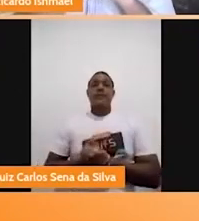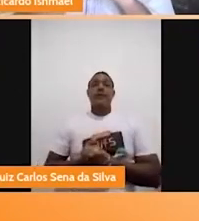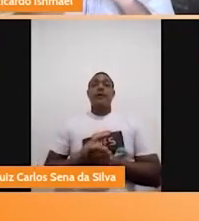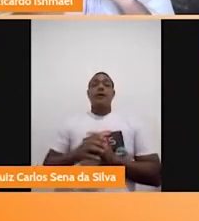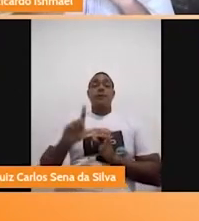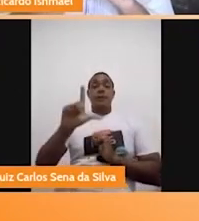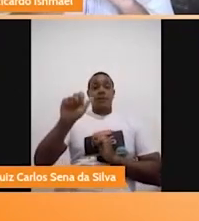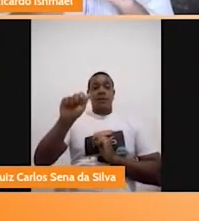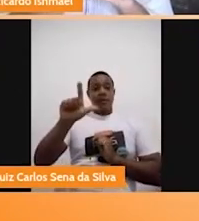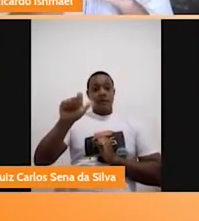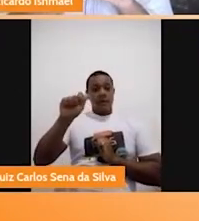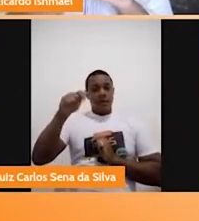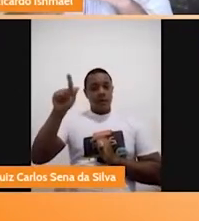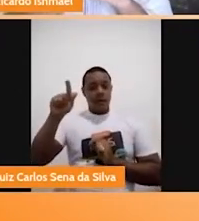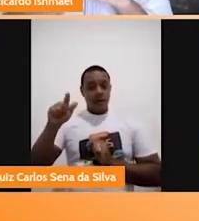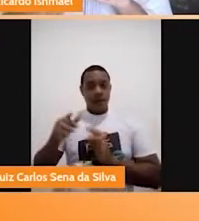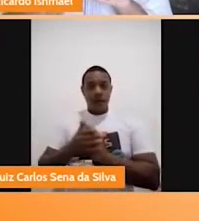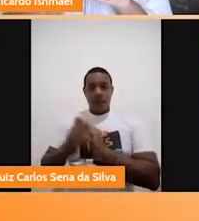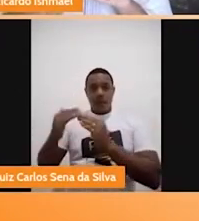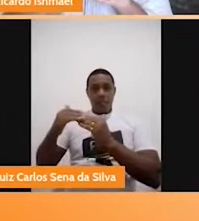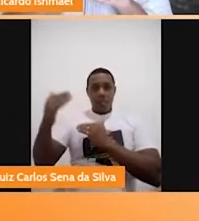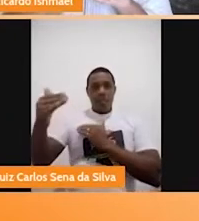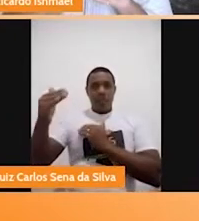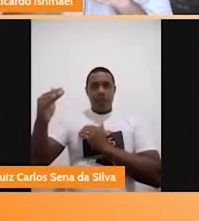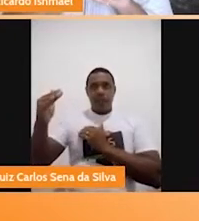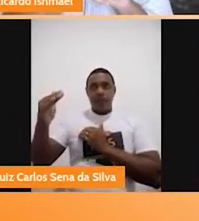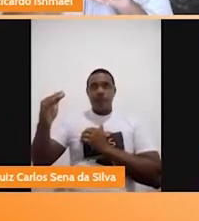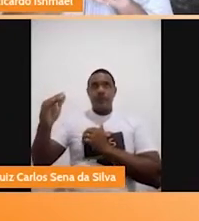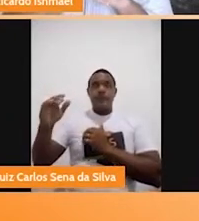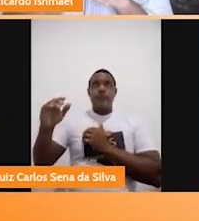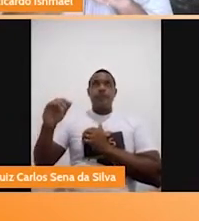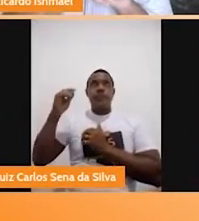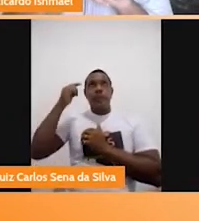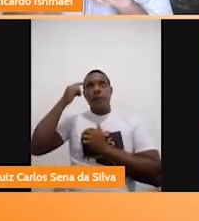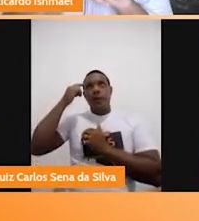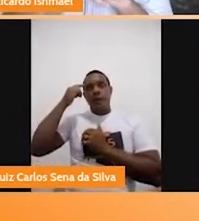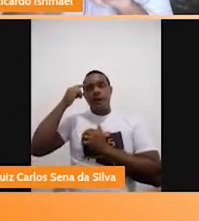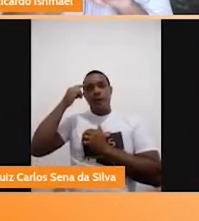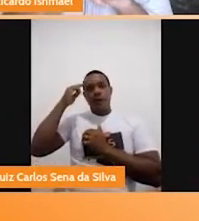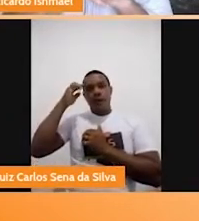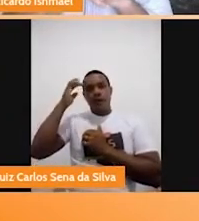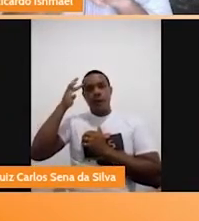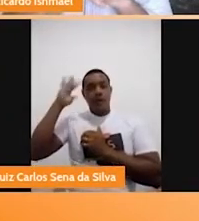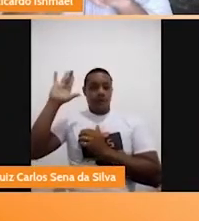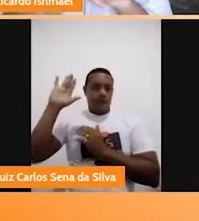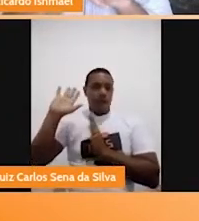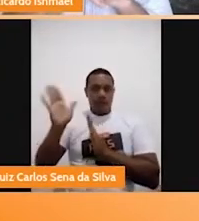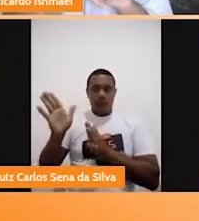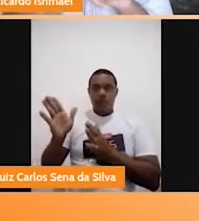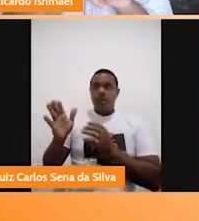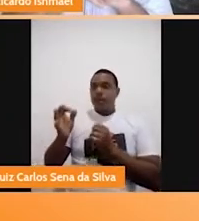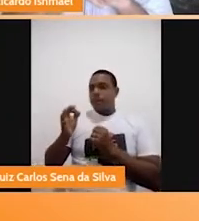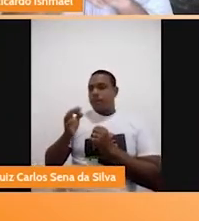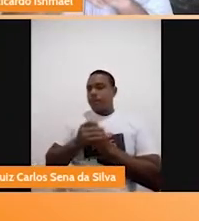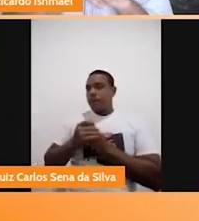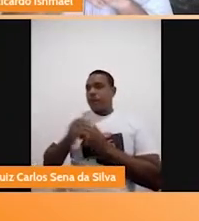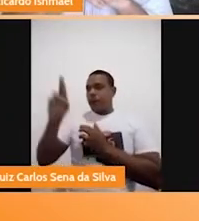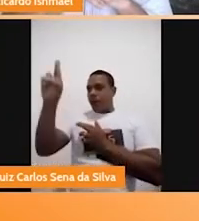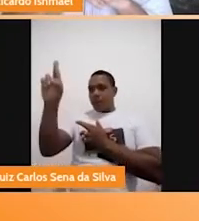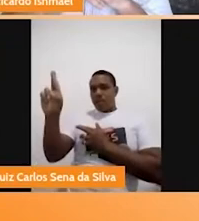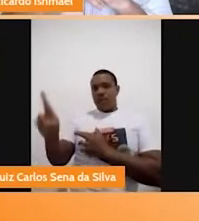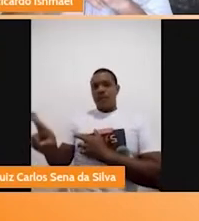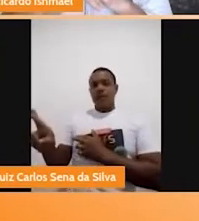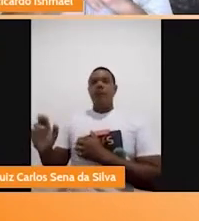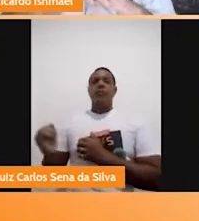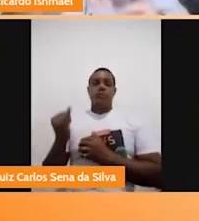você traz, eu acho que é pertinente. assim, é o que a gente já falou. Essa representatividade, ela é importante demais